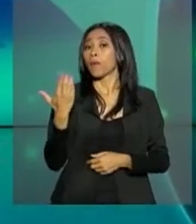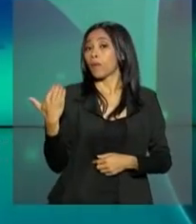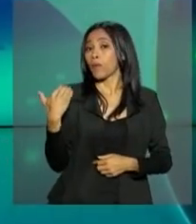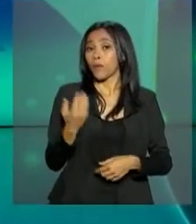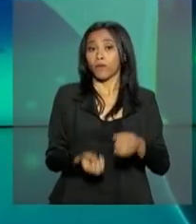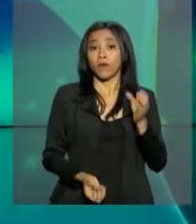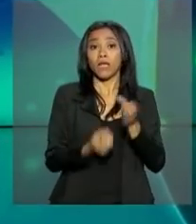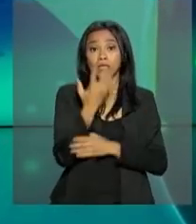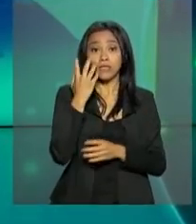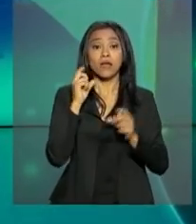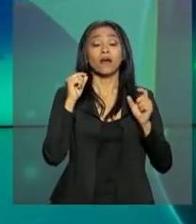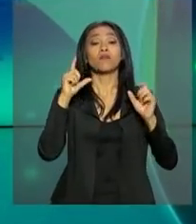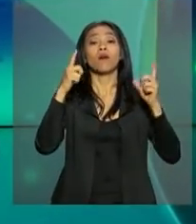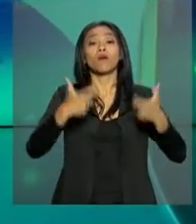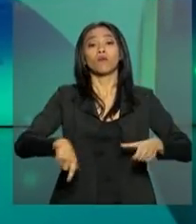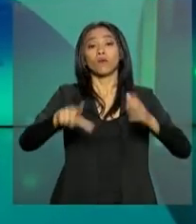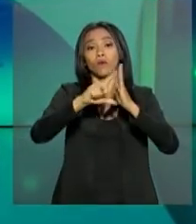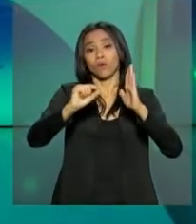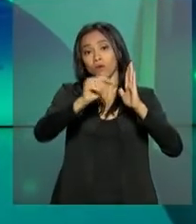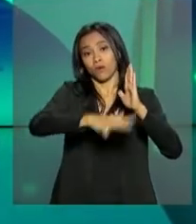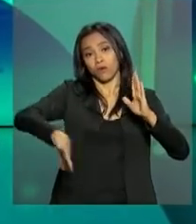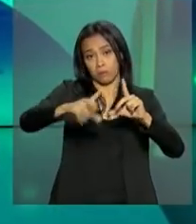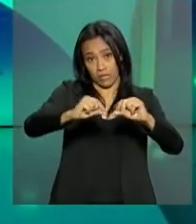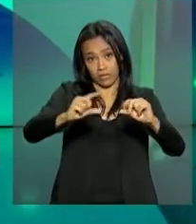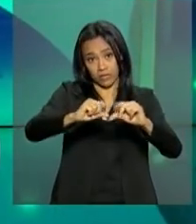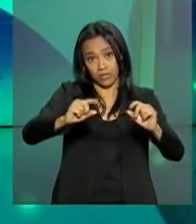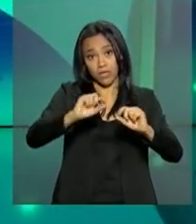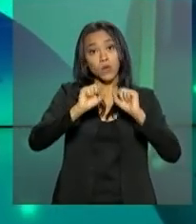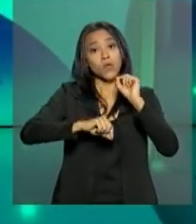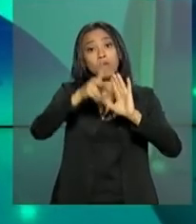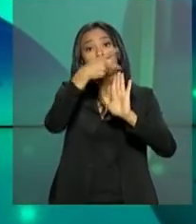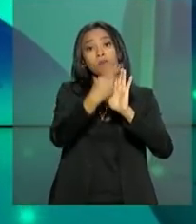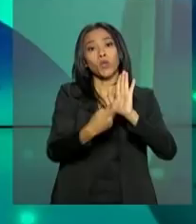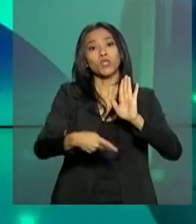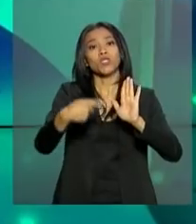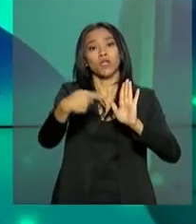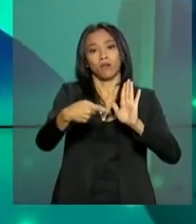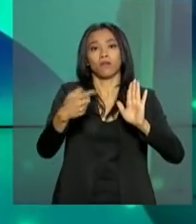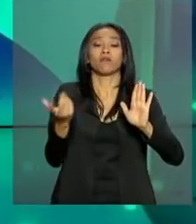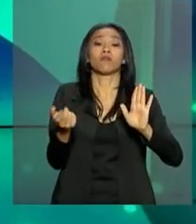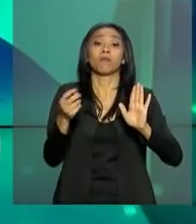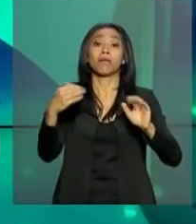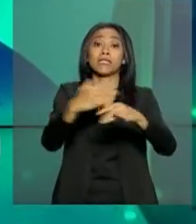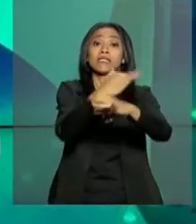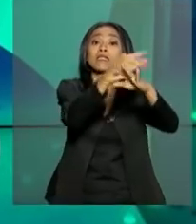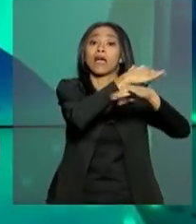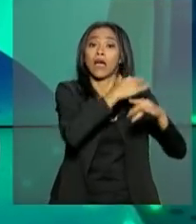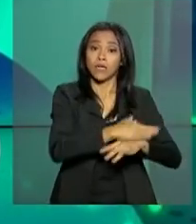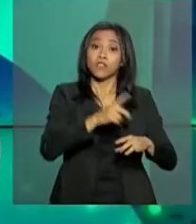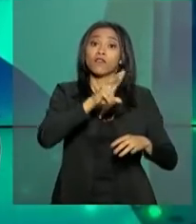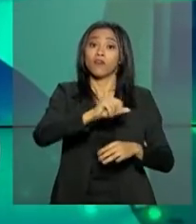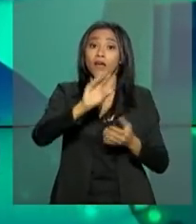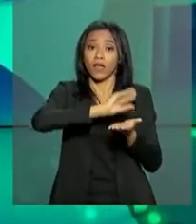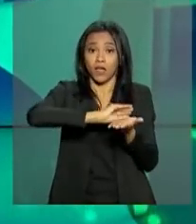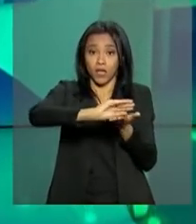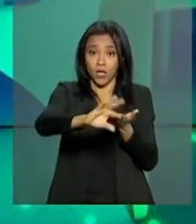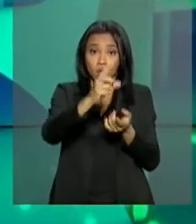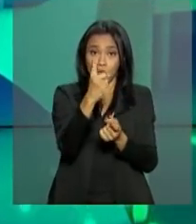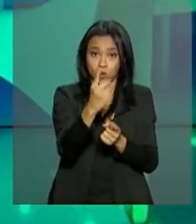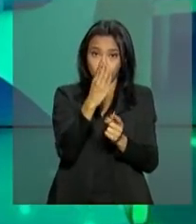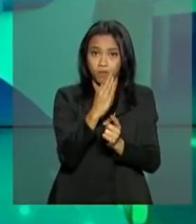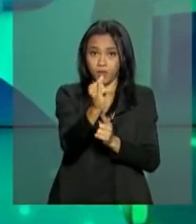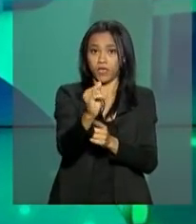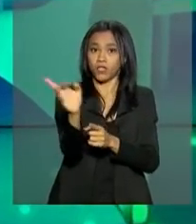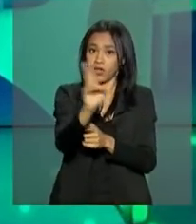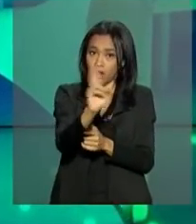pouco no Palácio do Planalto o programa Cidades Inovadoras. O projeto da FINEP vai destinar cerca de um bilhão de reais para financiar